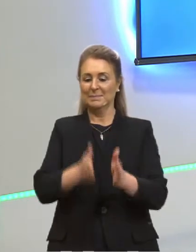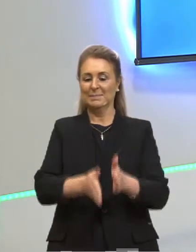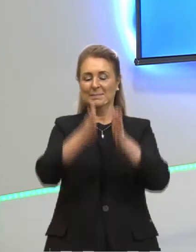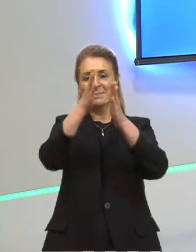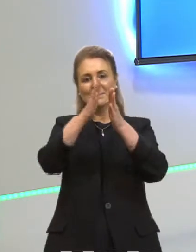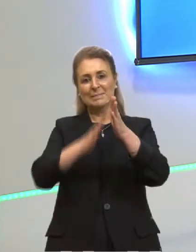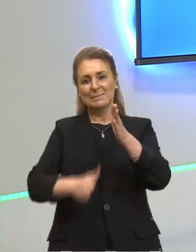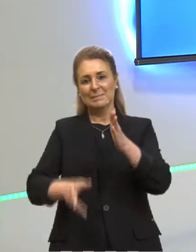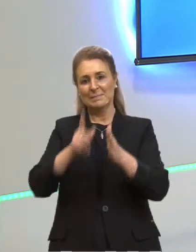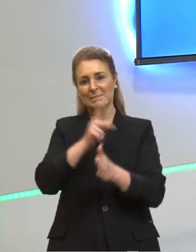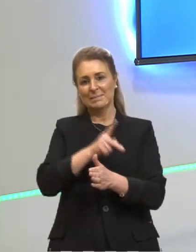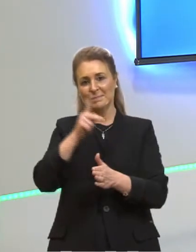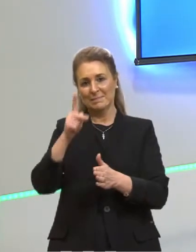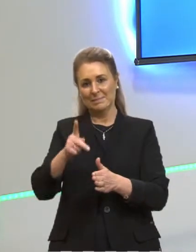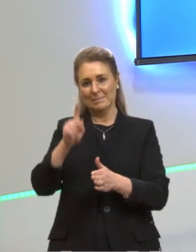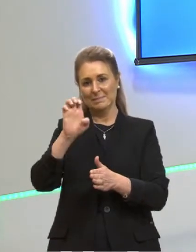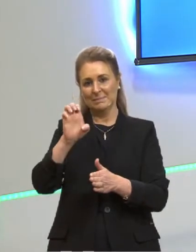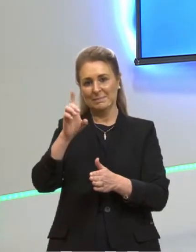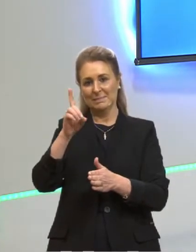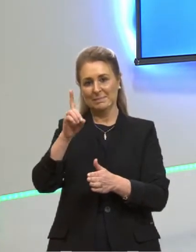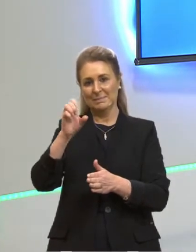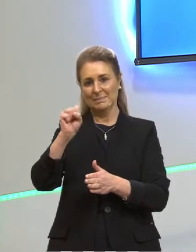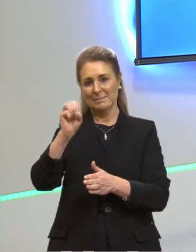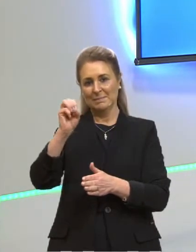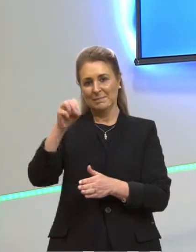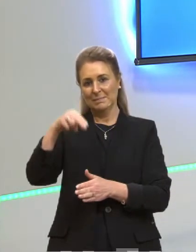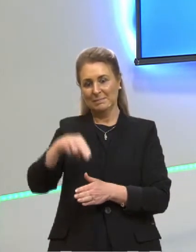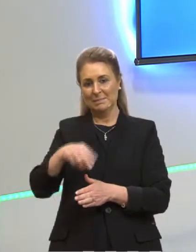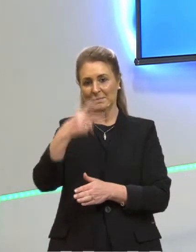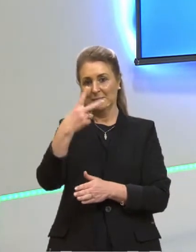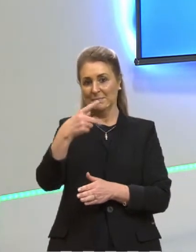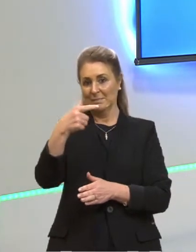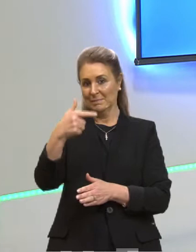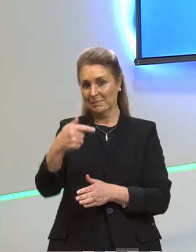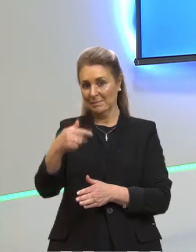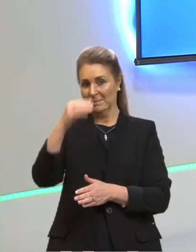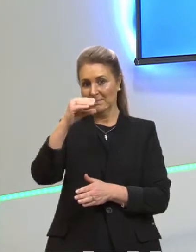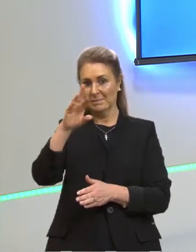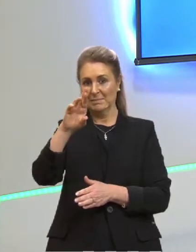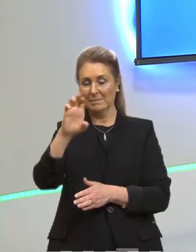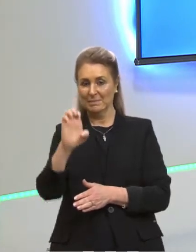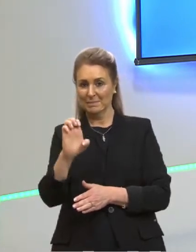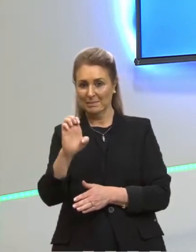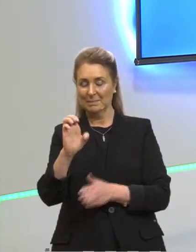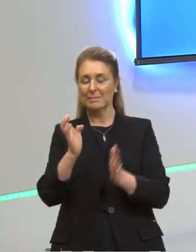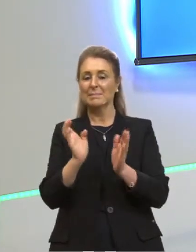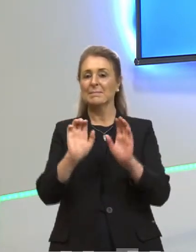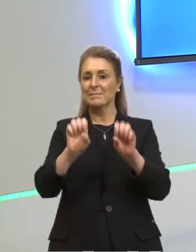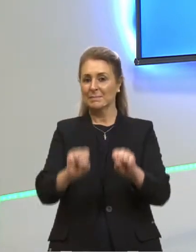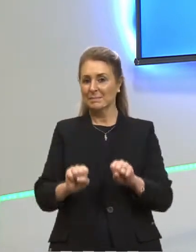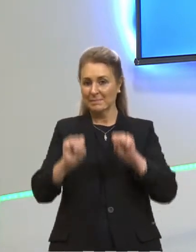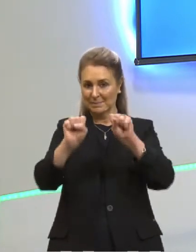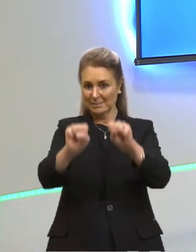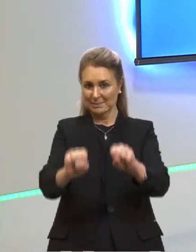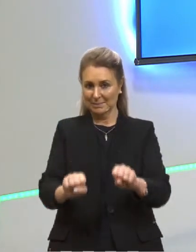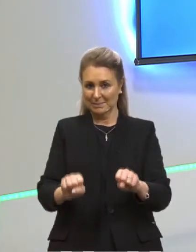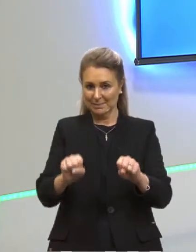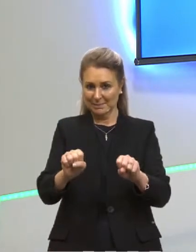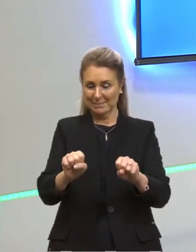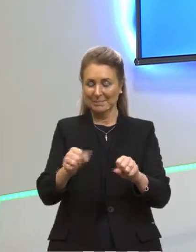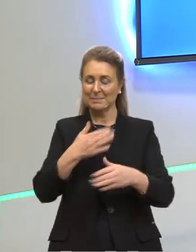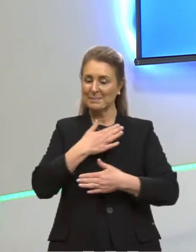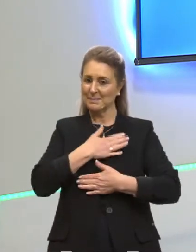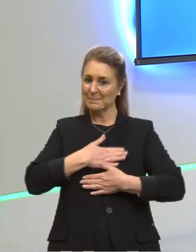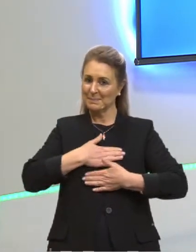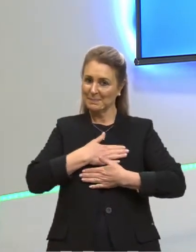Edson Fabrício, professor da 27ª Coordenadoria de Educação de Canoas e Região. É um prazer